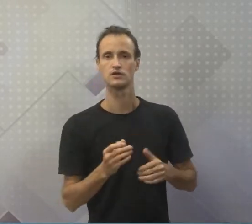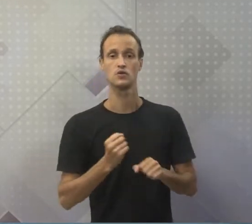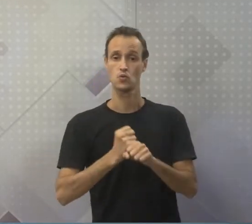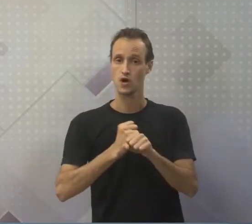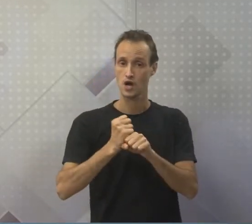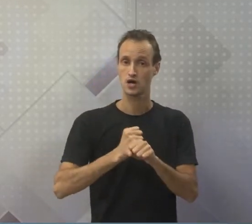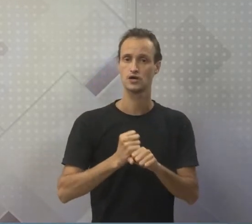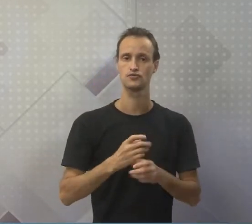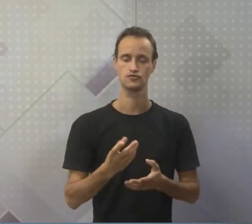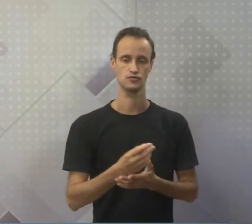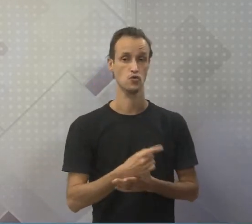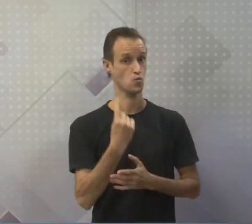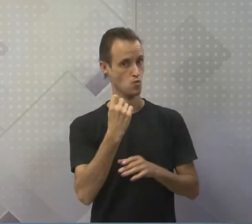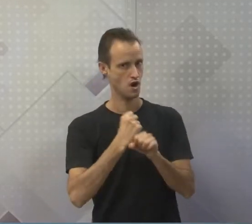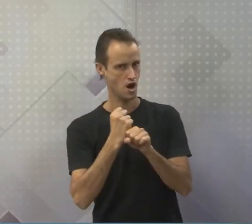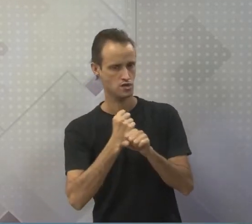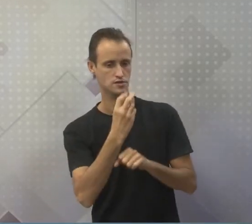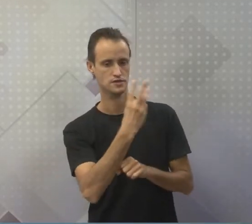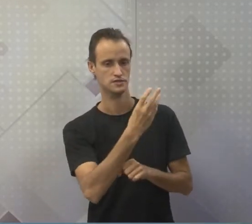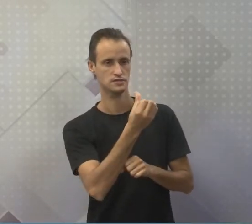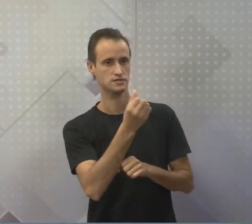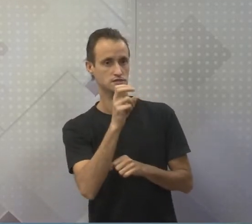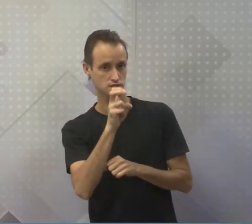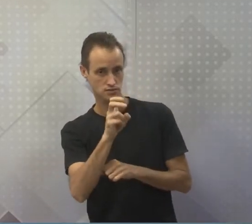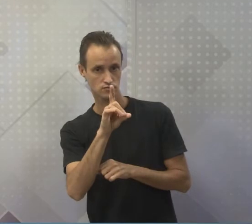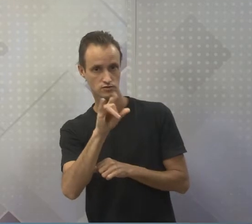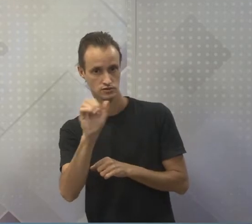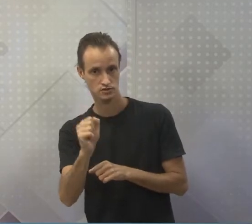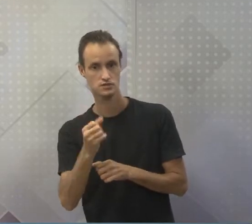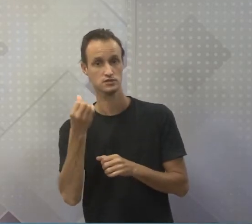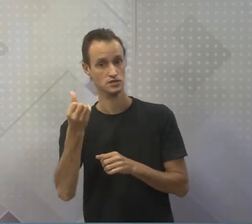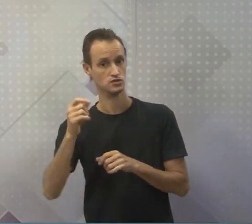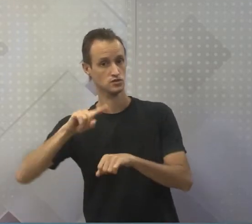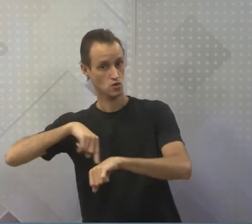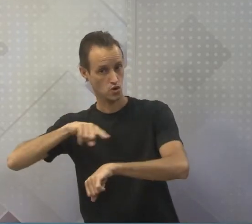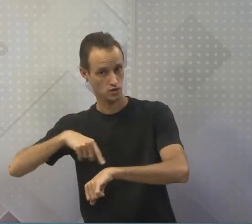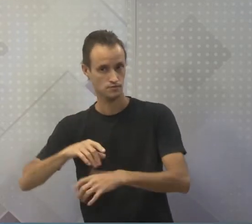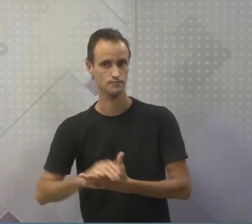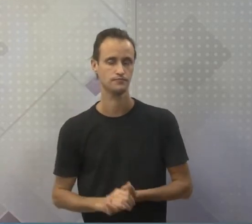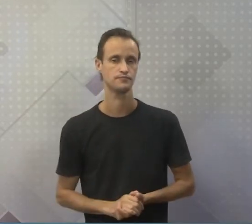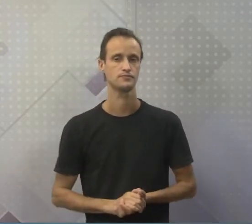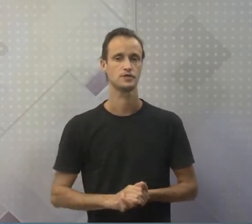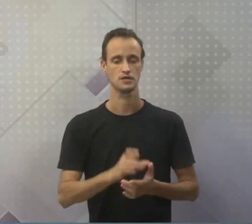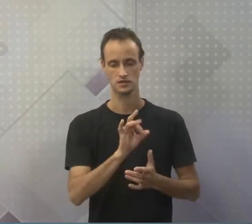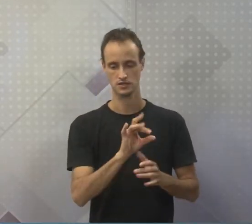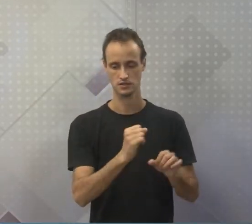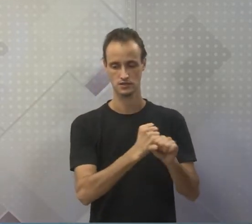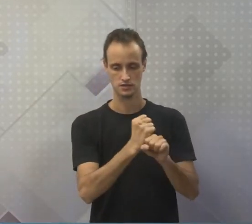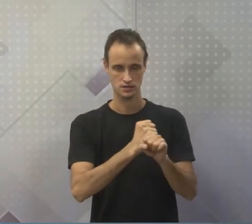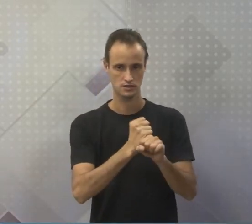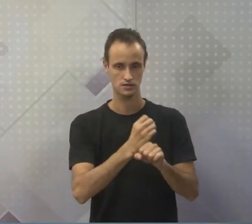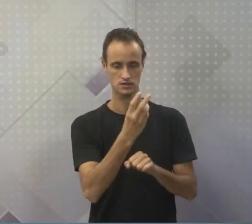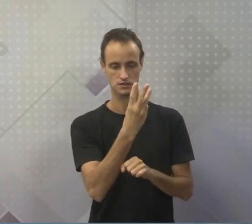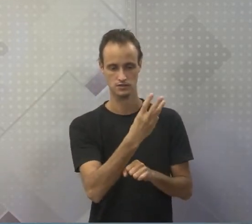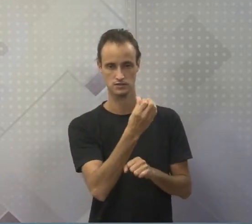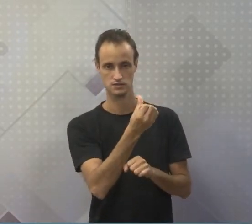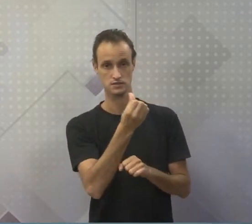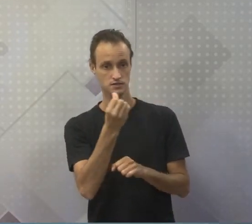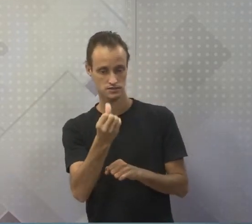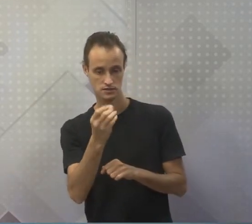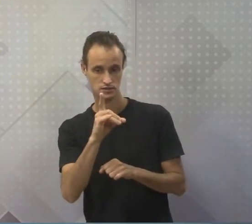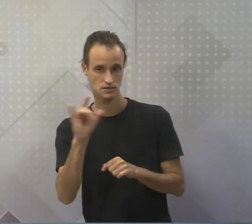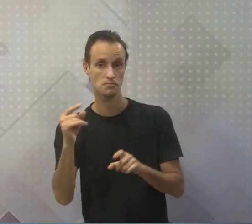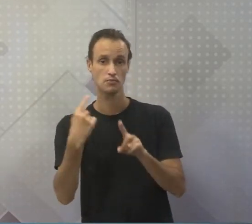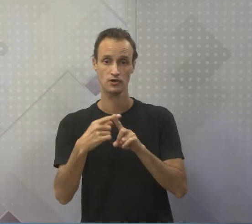dias e 6 horas. Por isso que de 4 em 4 anos, você tem 366 dias, que é quando o fevereiro tem